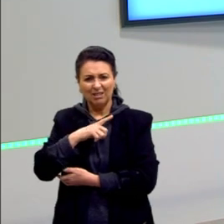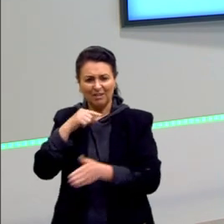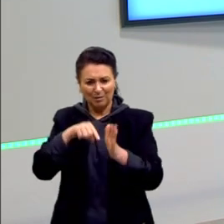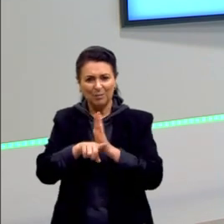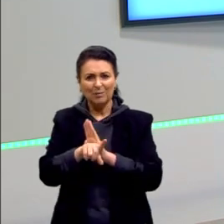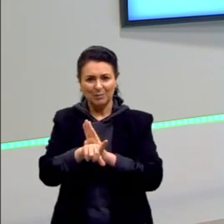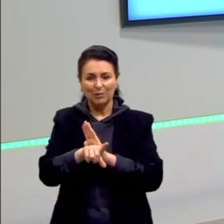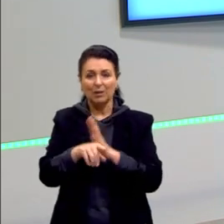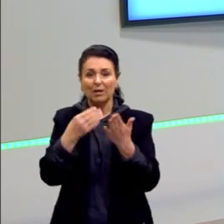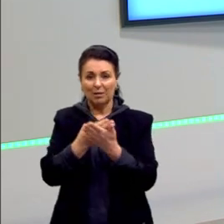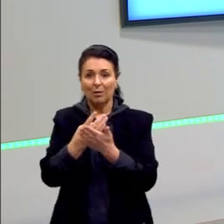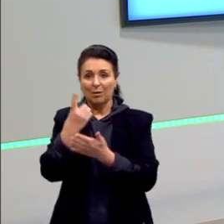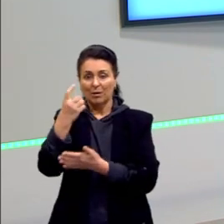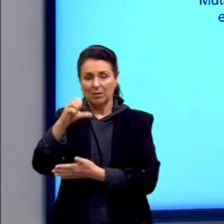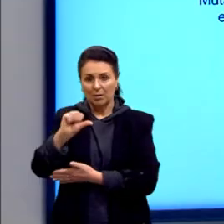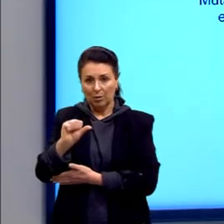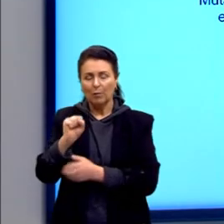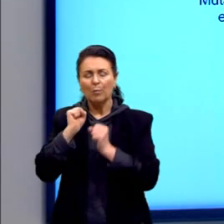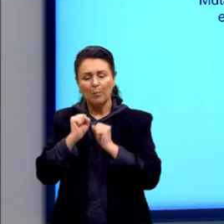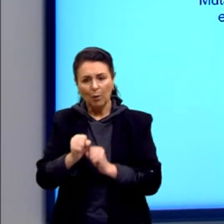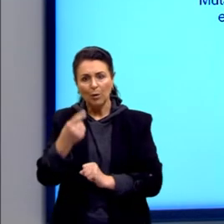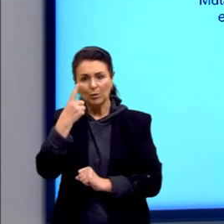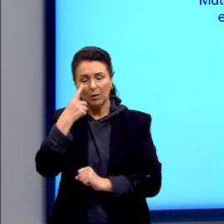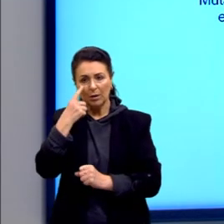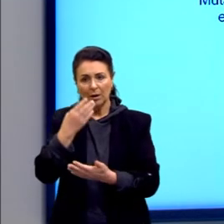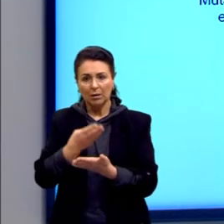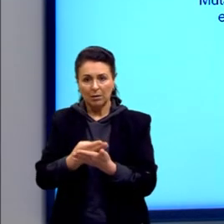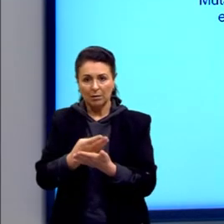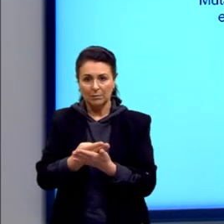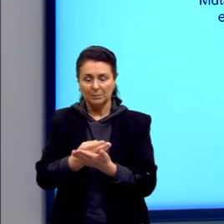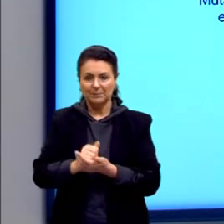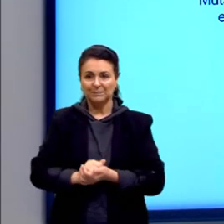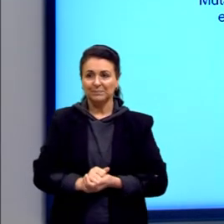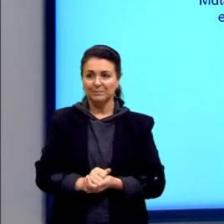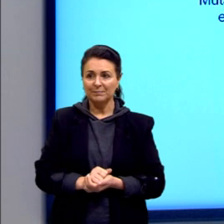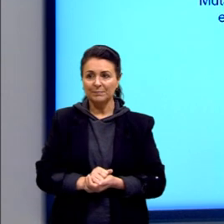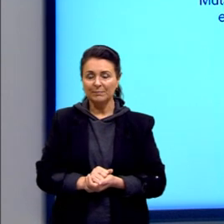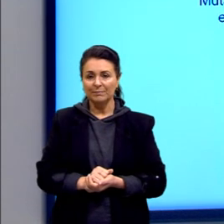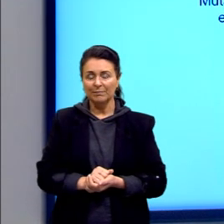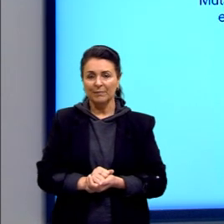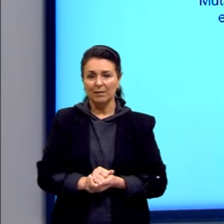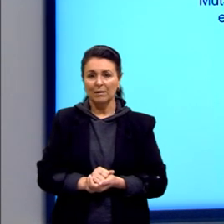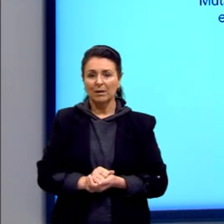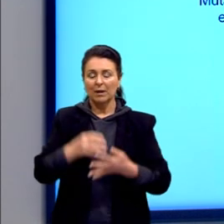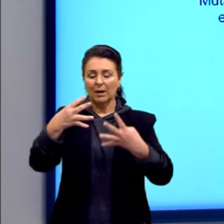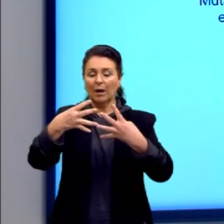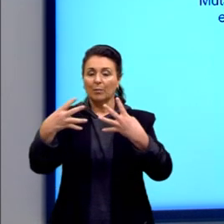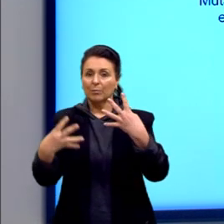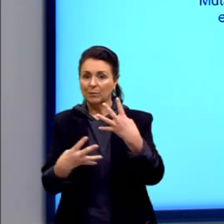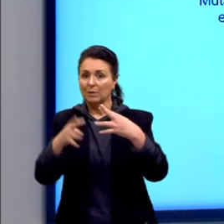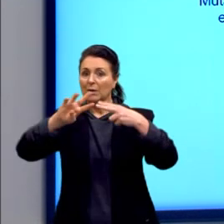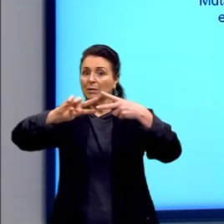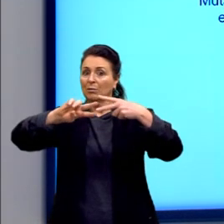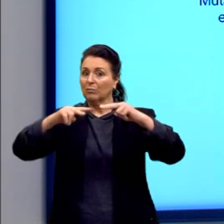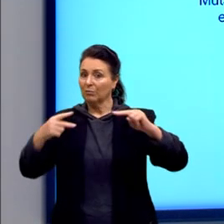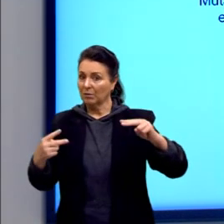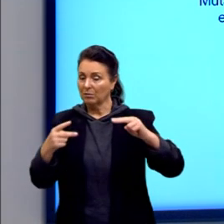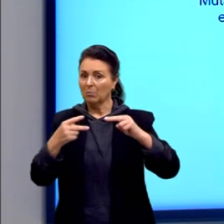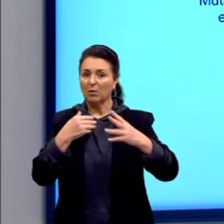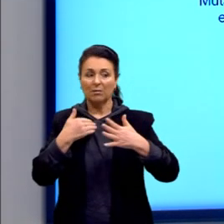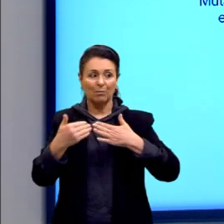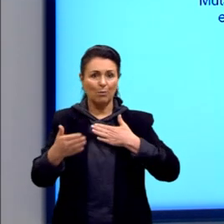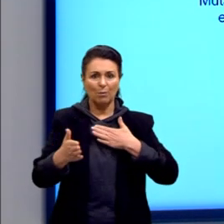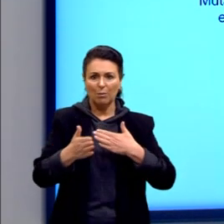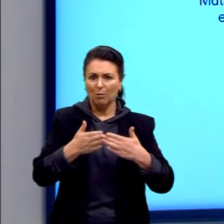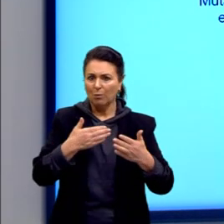aprofundar mais, podem vê-la na aula, ou também em sites de confiança de vocês. Então, a mutação genética pode ser qualquer